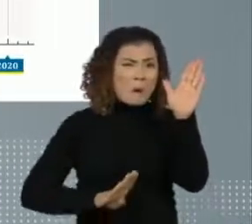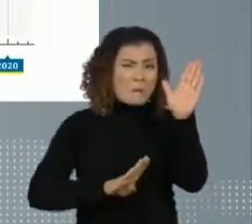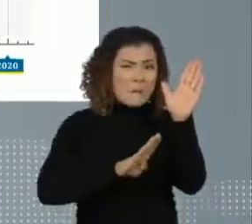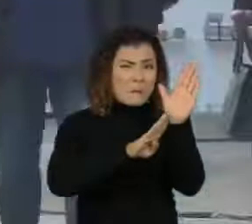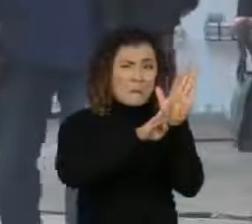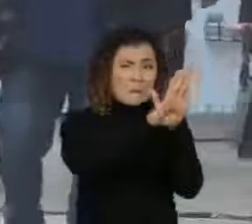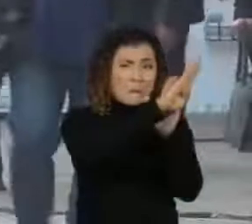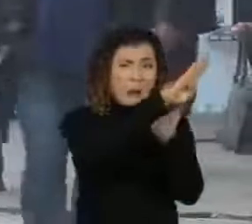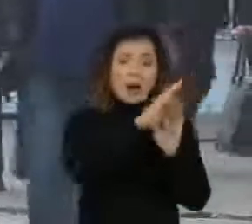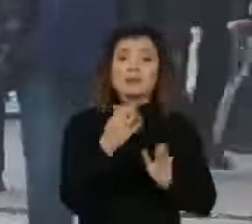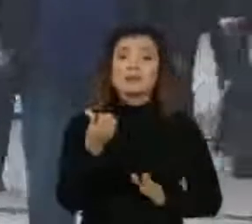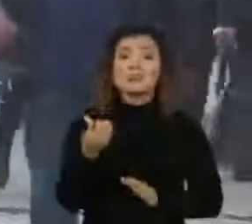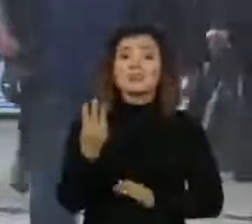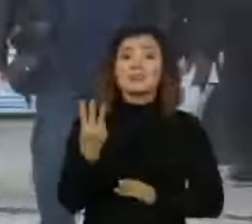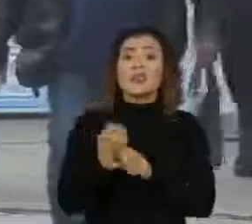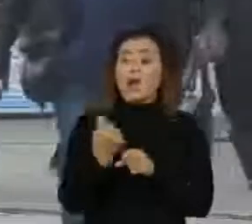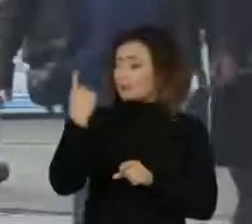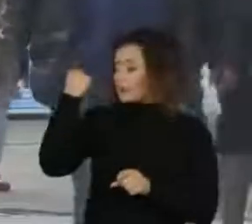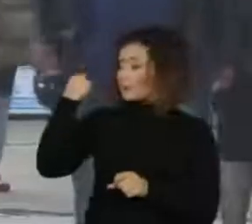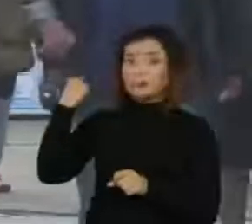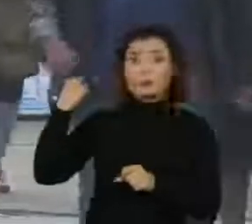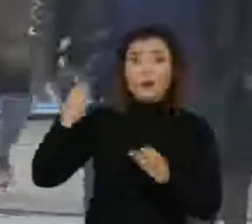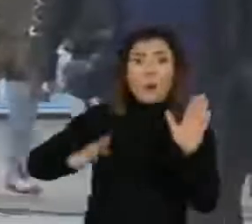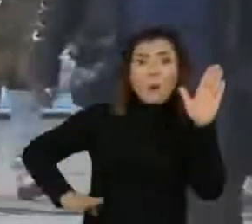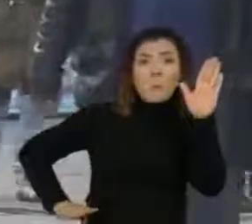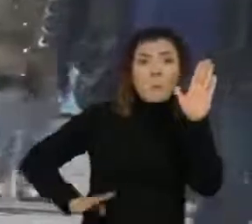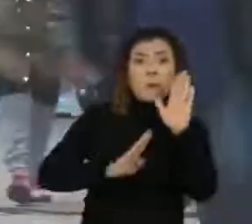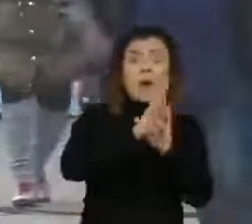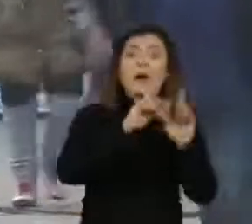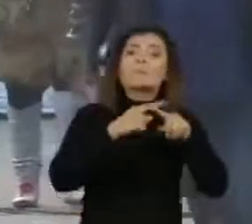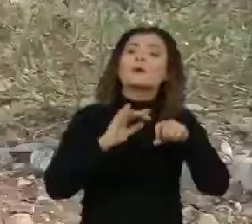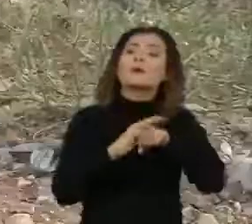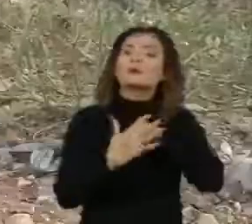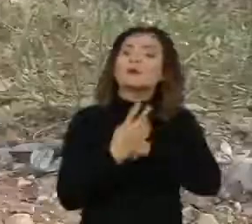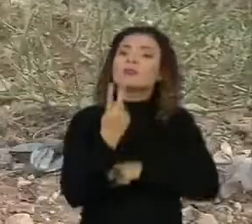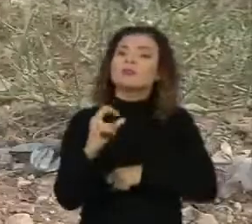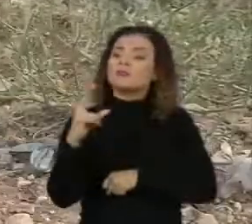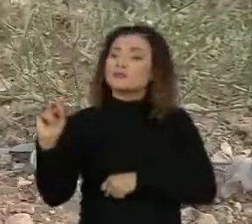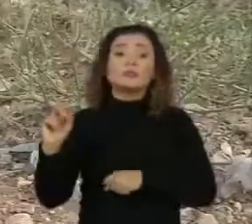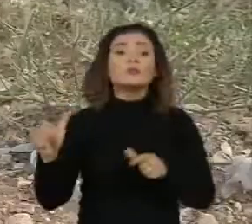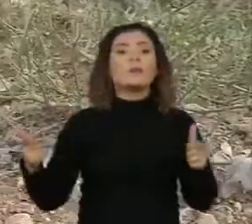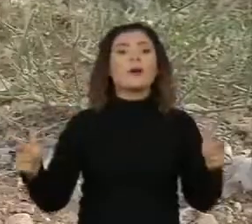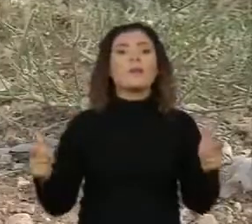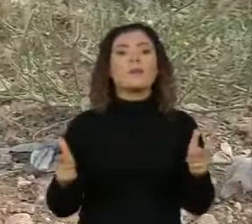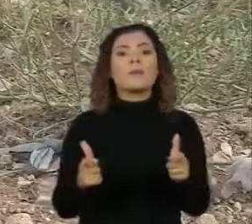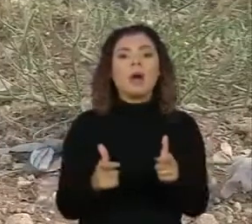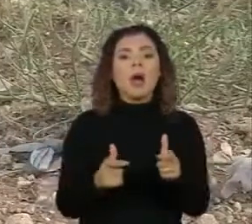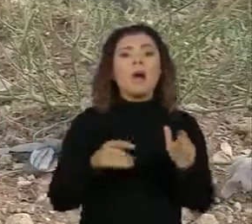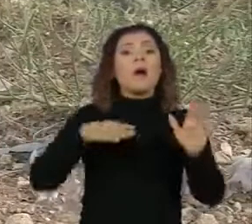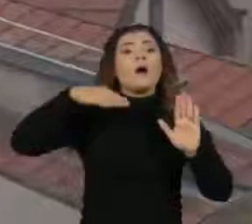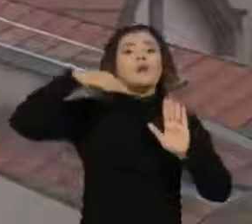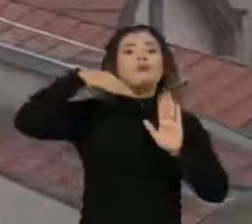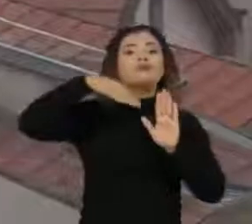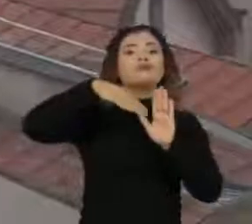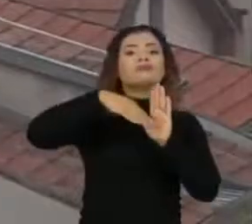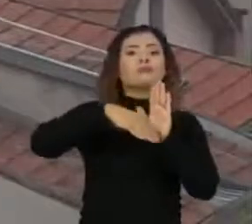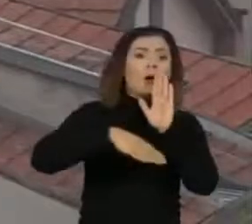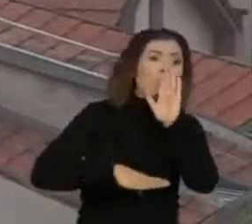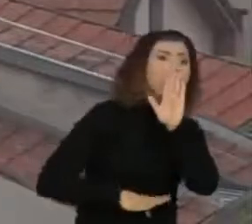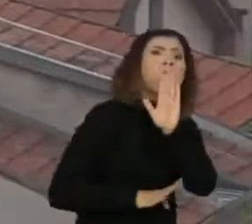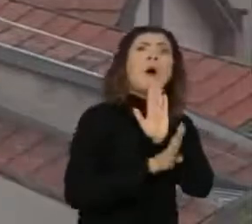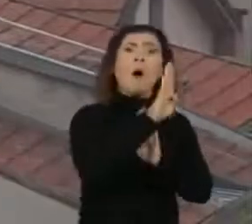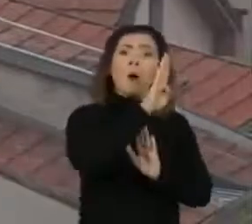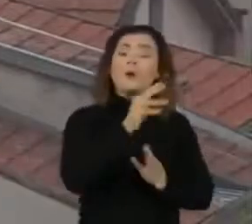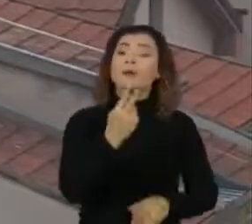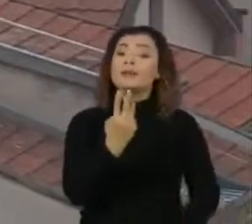anos. E não adiantou a queda das emissões com a pandemia em 2020, com a menor atividade econômica. A humanidade mandou